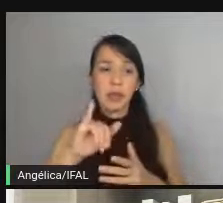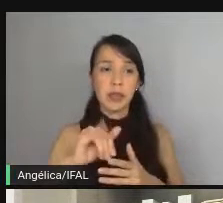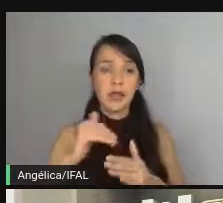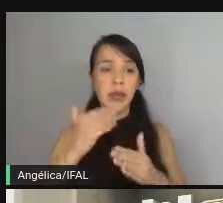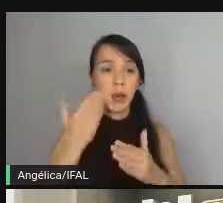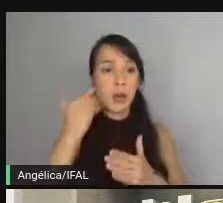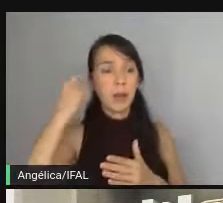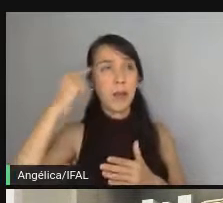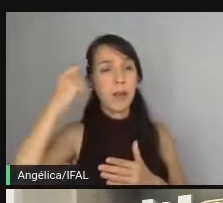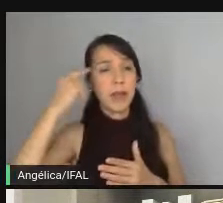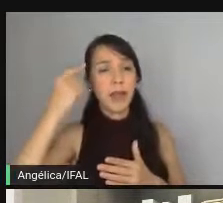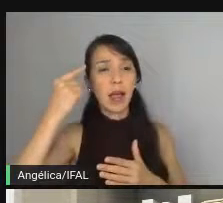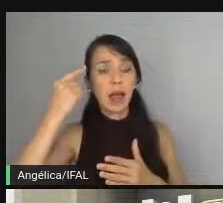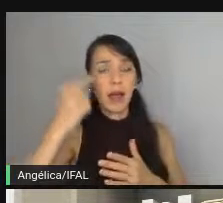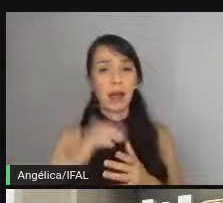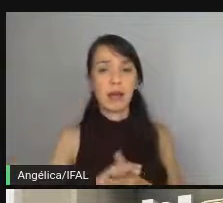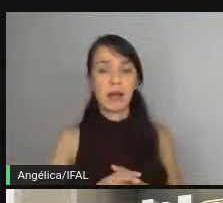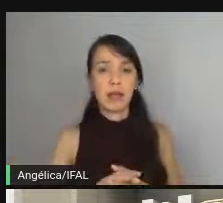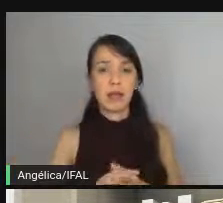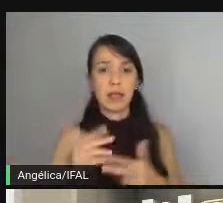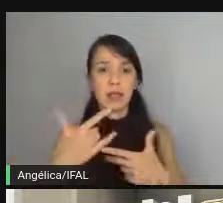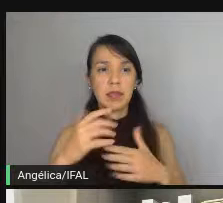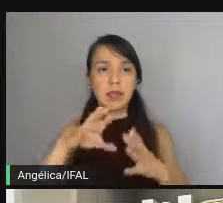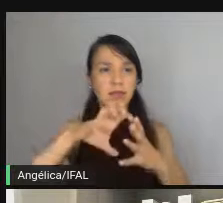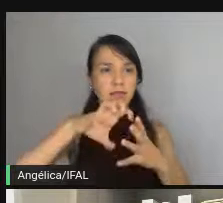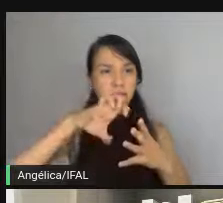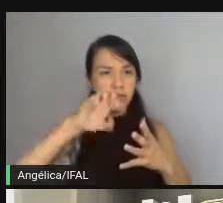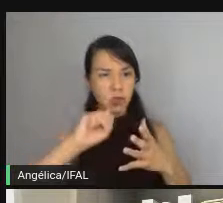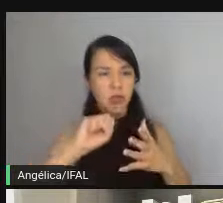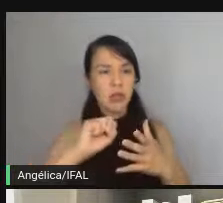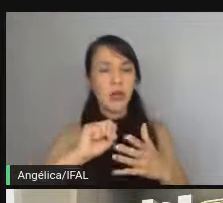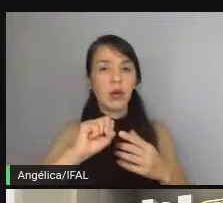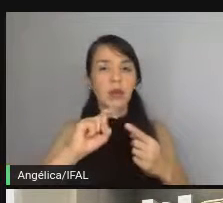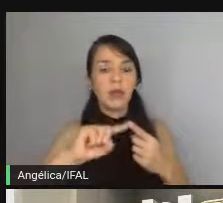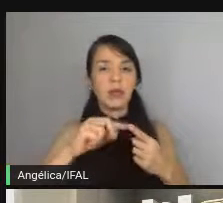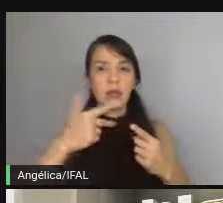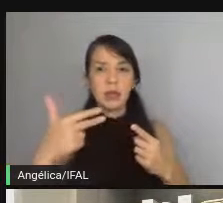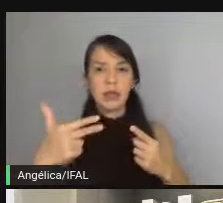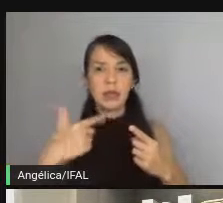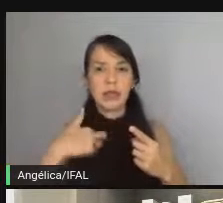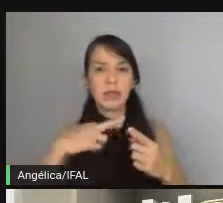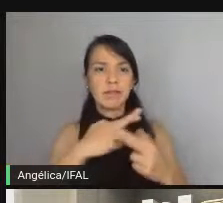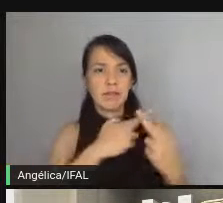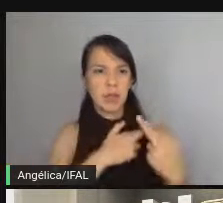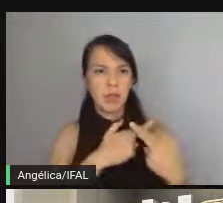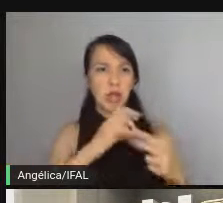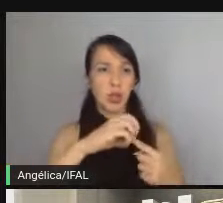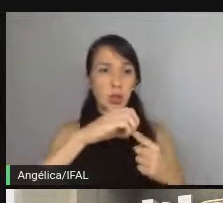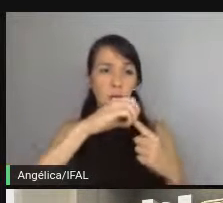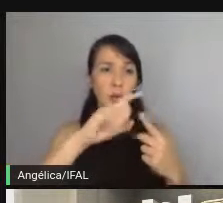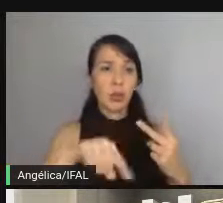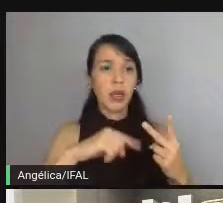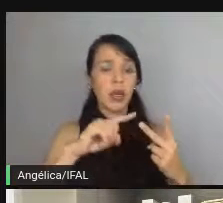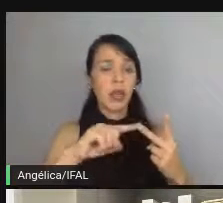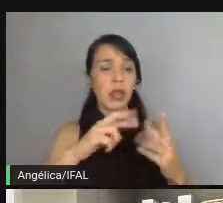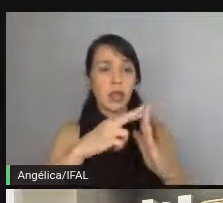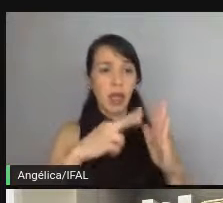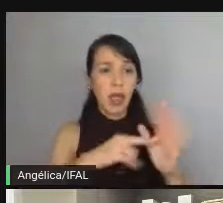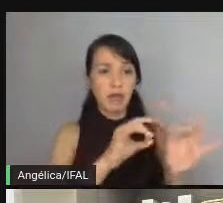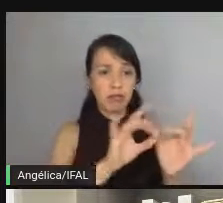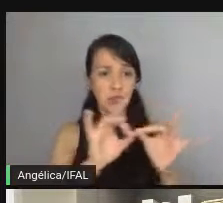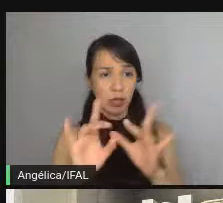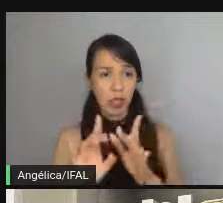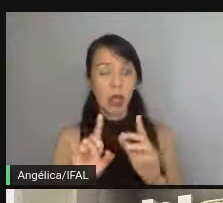começar a pensar nessas extrações, nessas extrações de responsabilidades únicas, de regras de negócio,